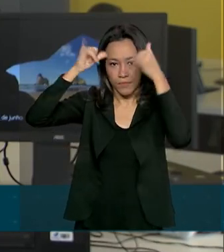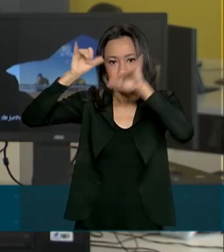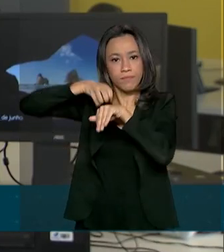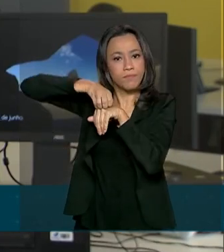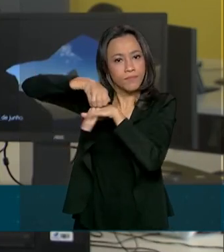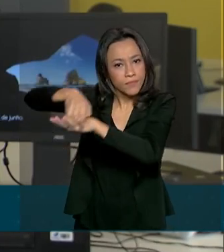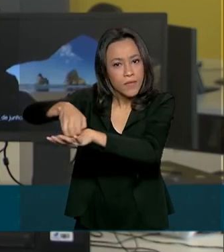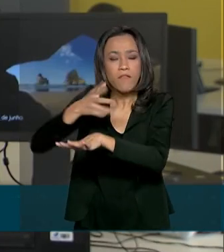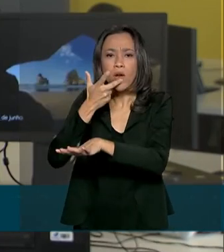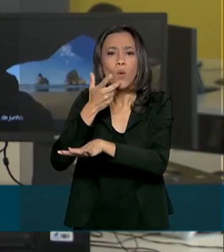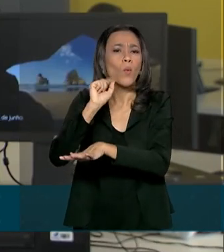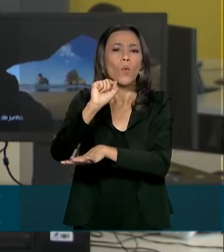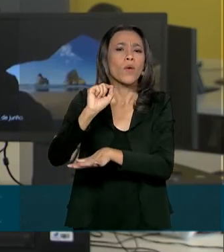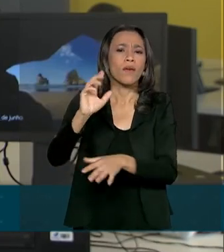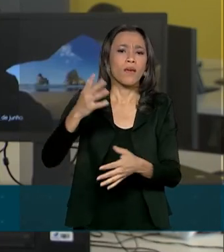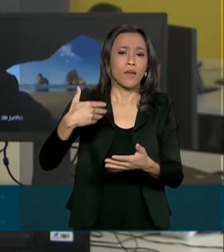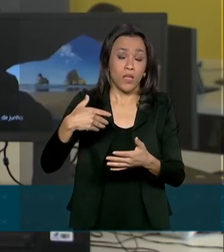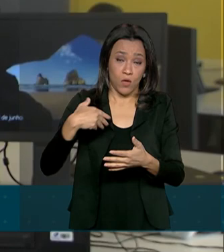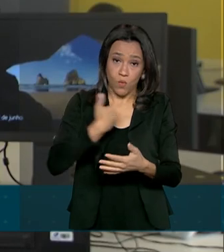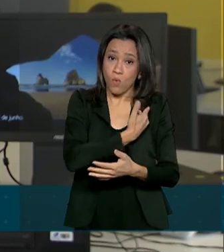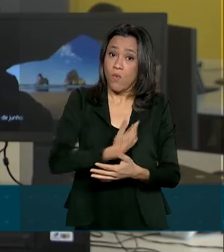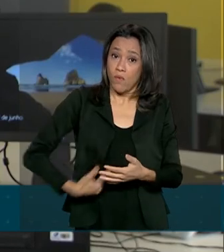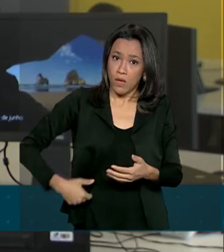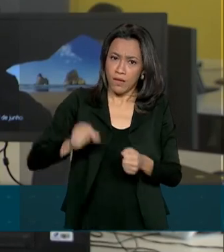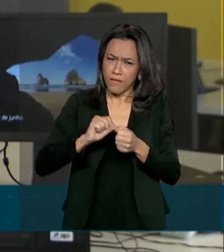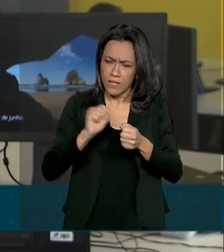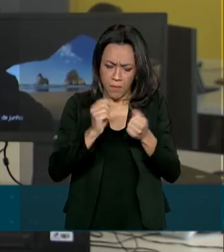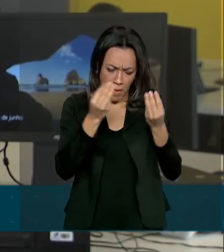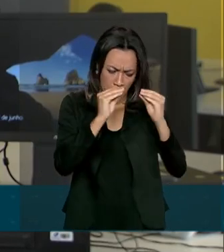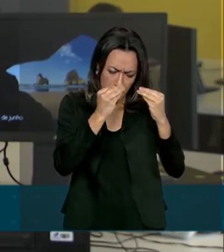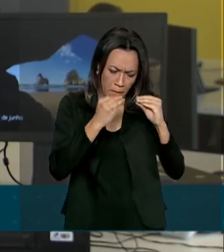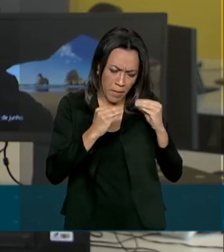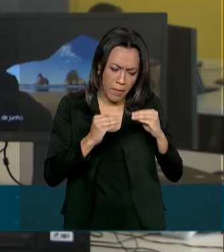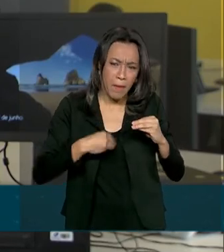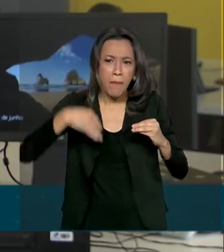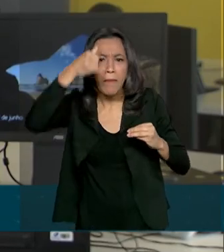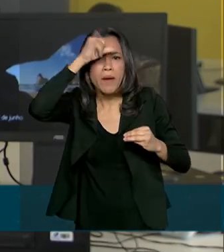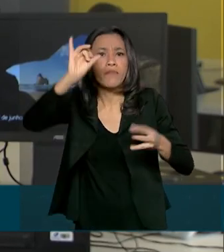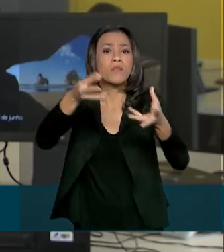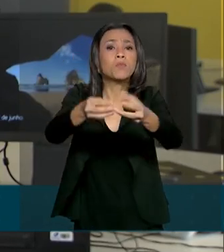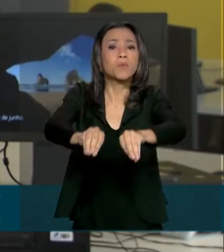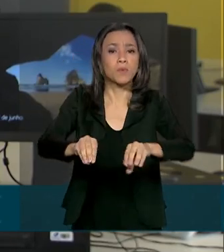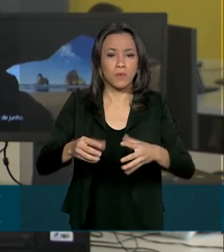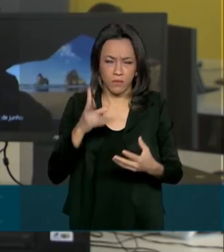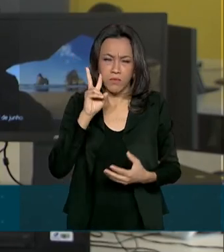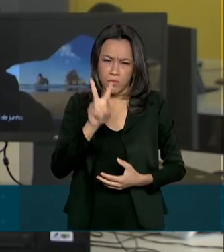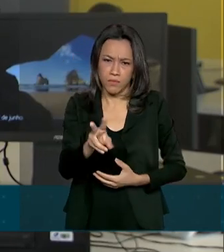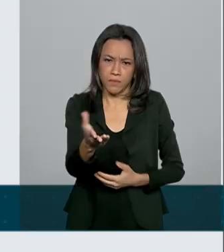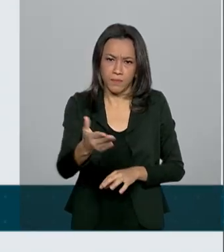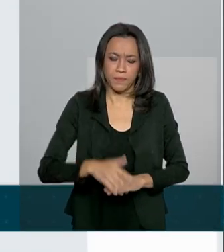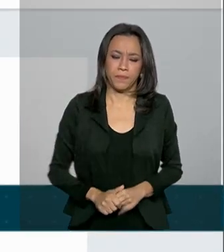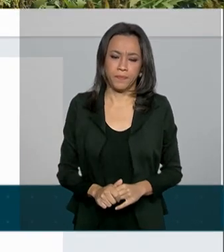falou sobre as providências que o governo está tomando para conter possíveis prejuízos. Vamos ouvir.